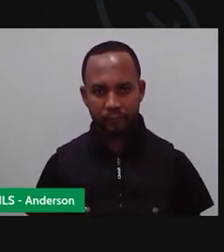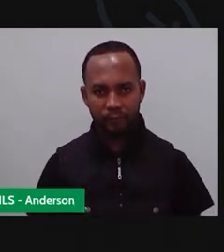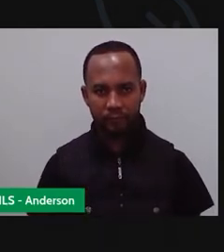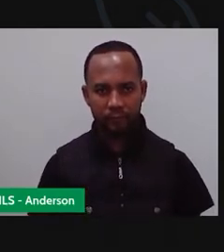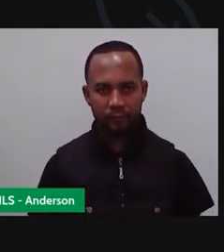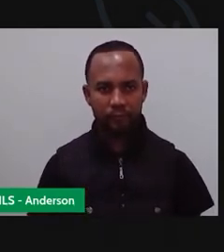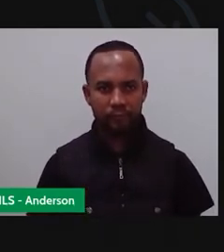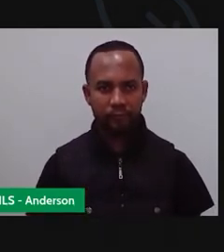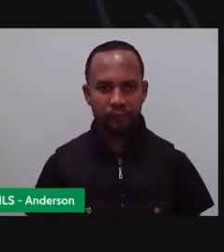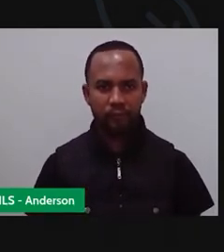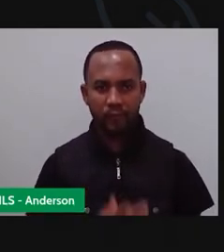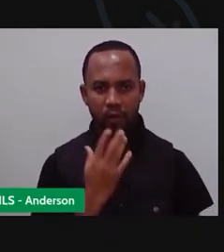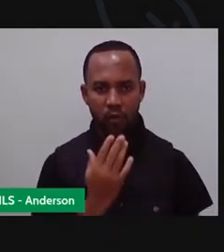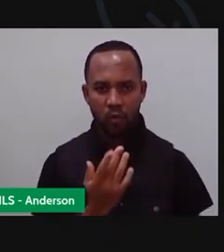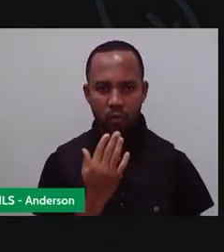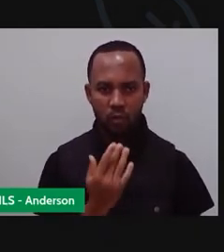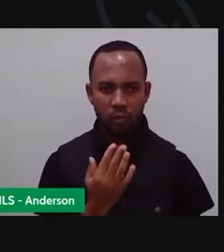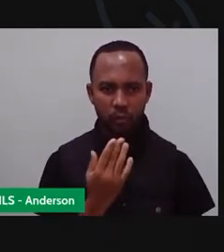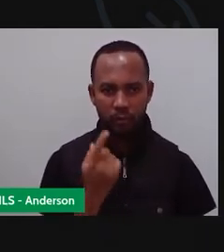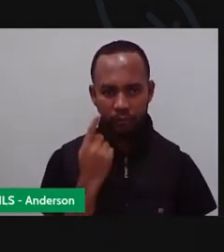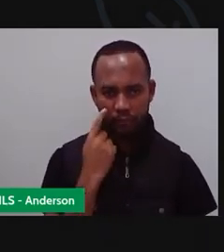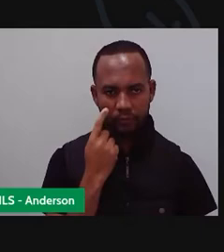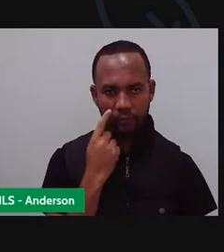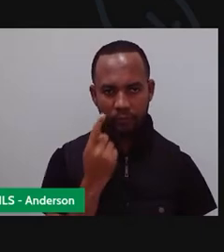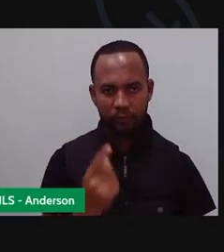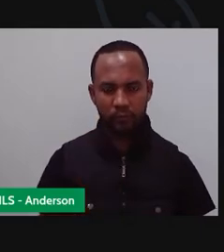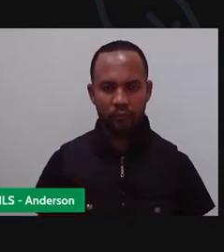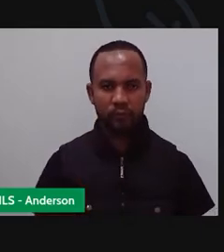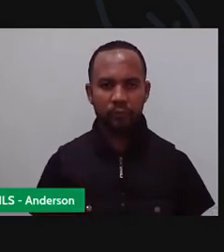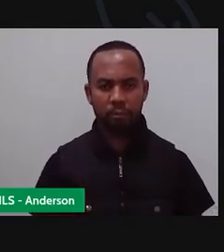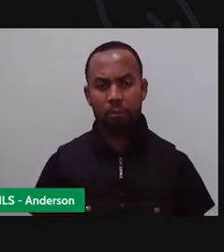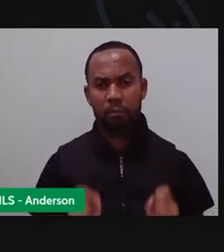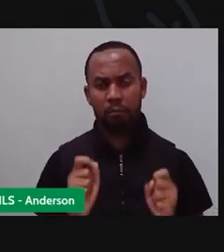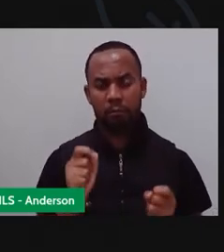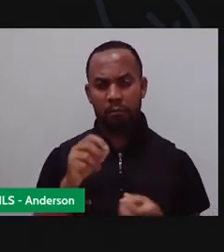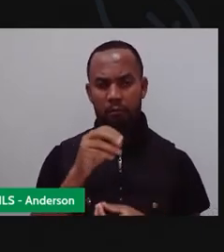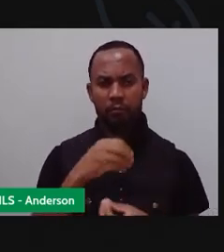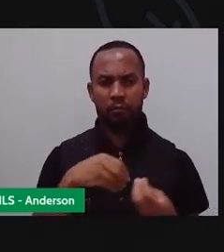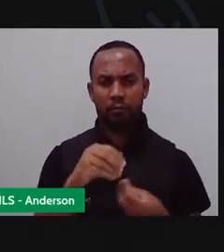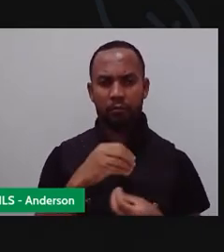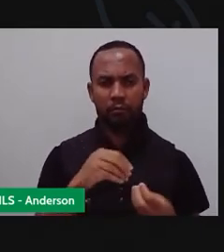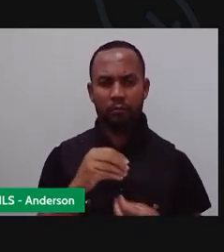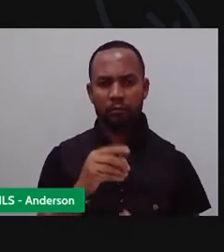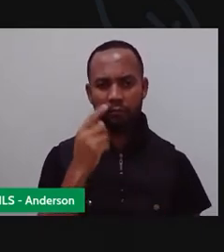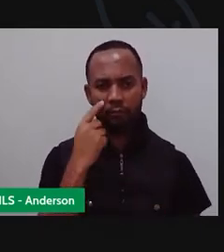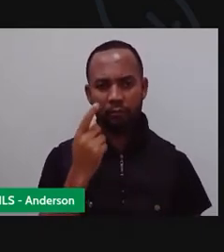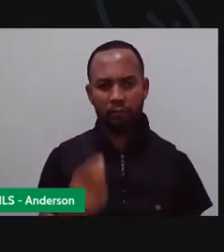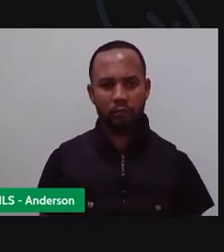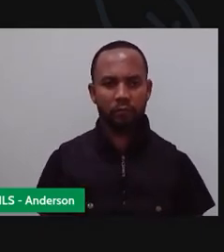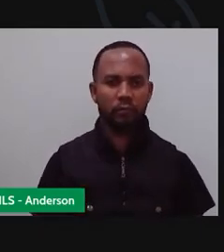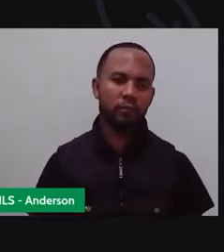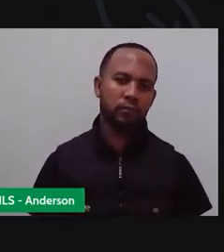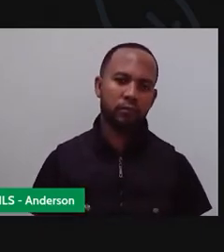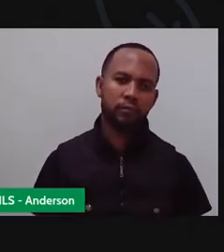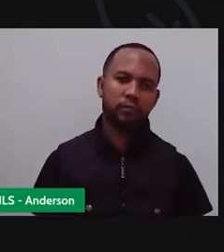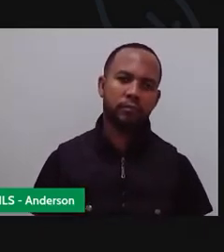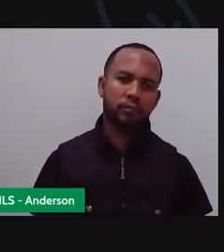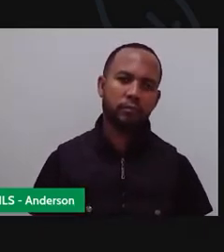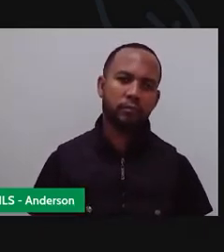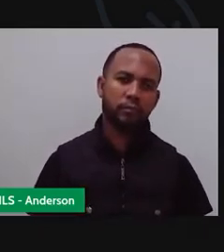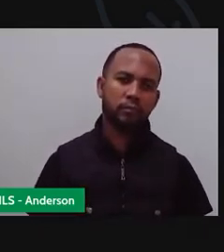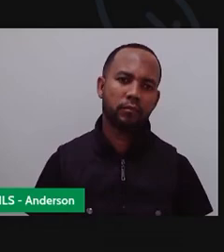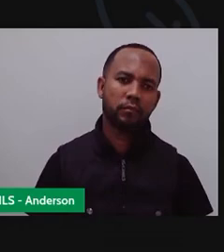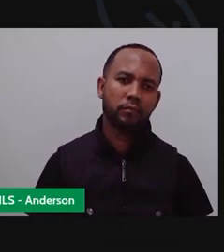ó? As cores e as misturas que vocês poderiam fazer. E aí, luz acaba... Aí, pronto, tá vendo?